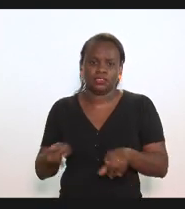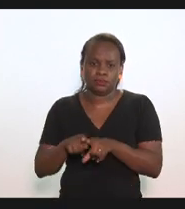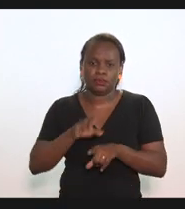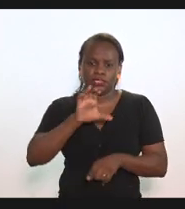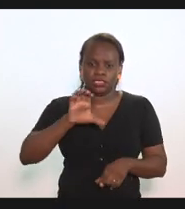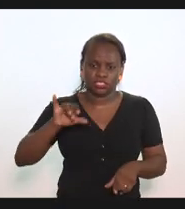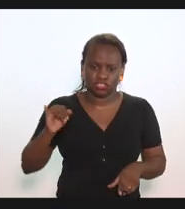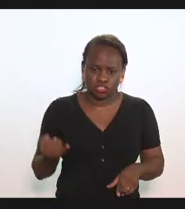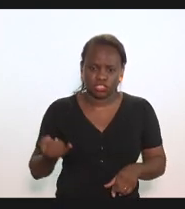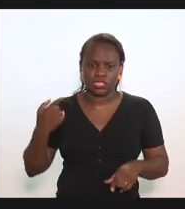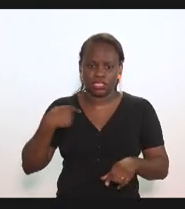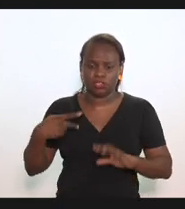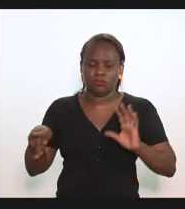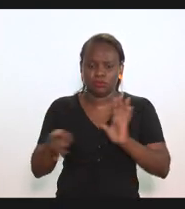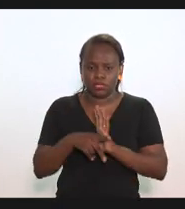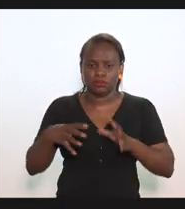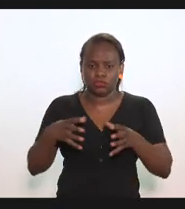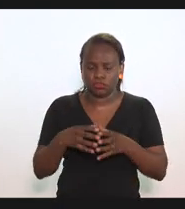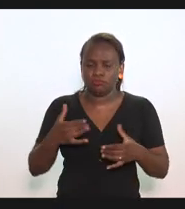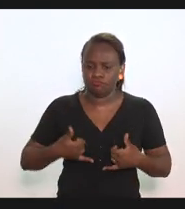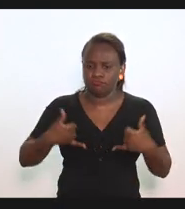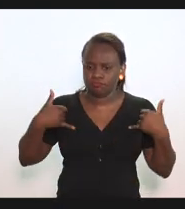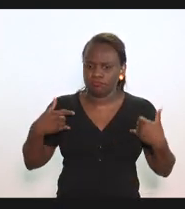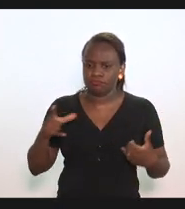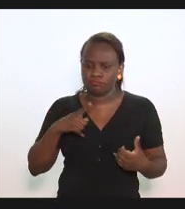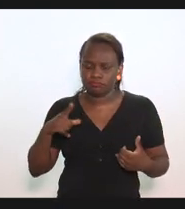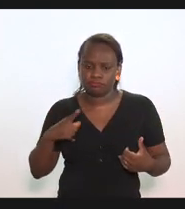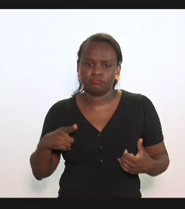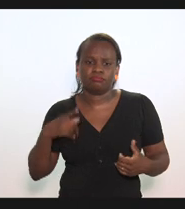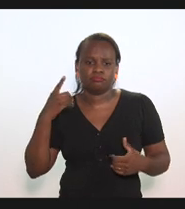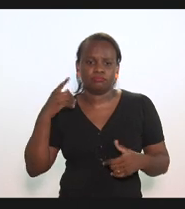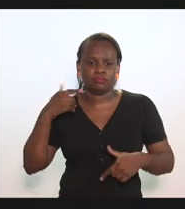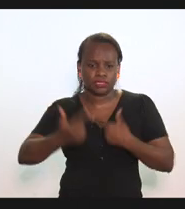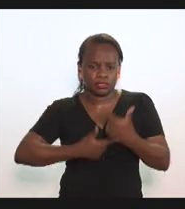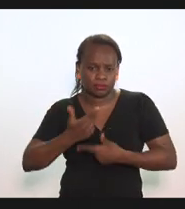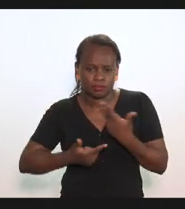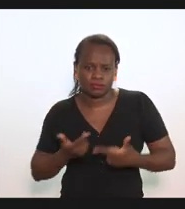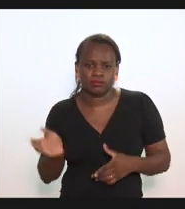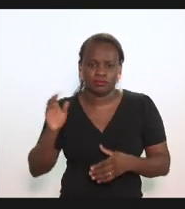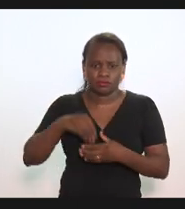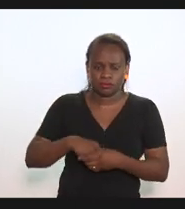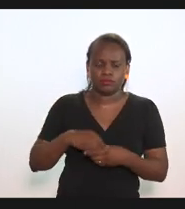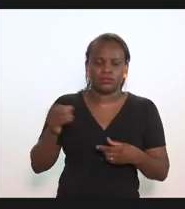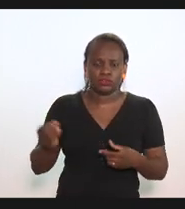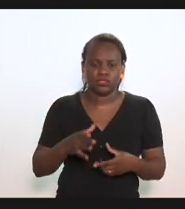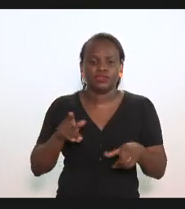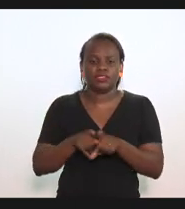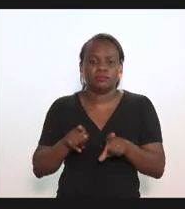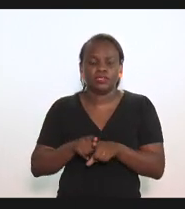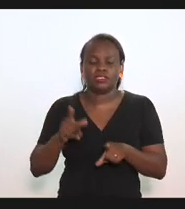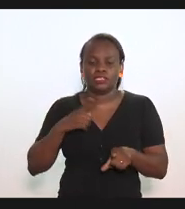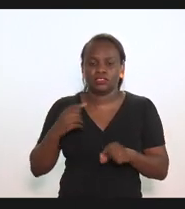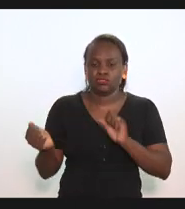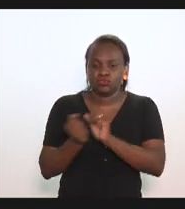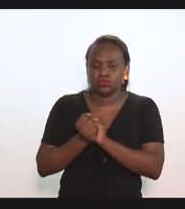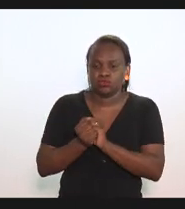a CCJ ao qual eu faço com muito orgulho debutei na CCJ e que tenham ao lado ali